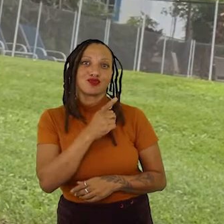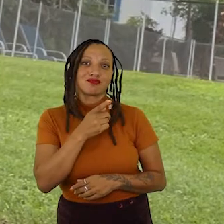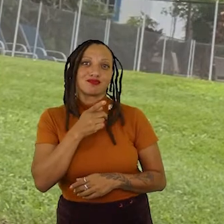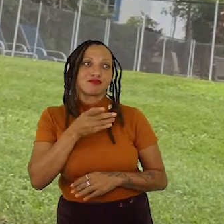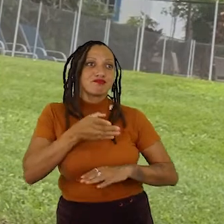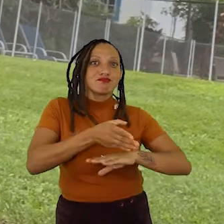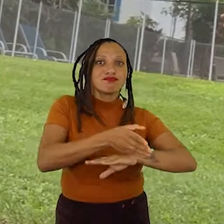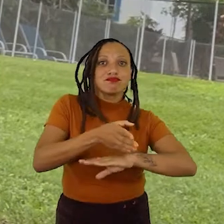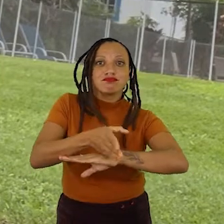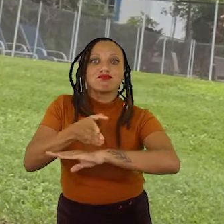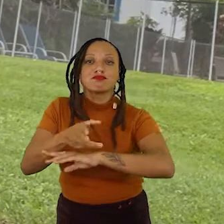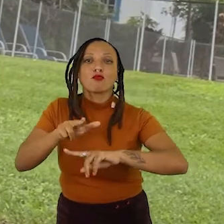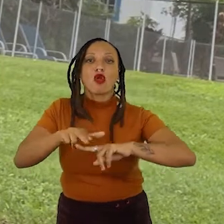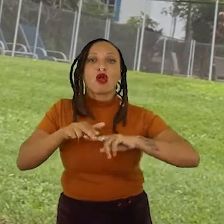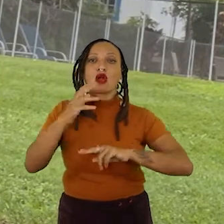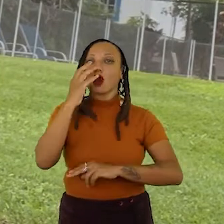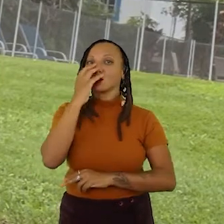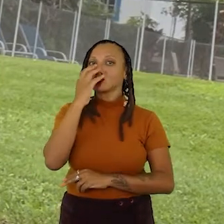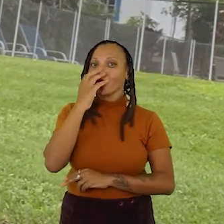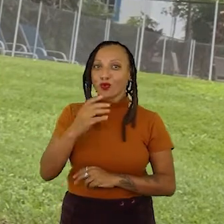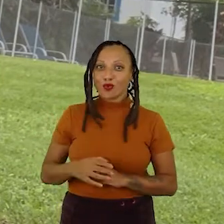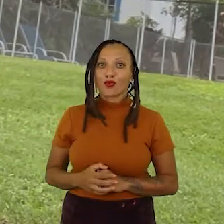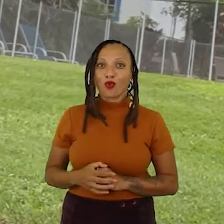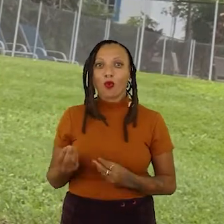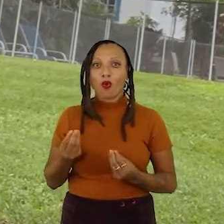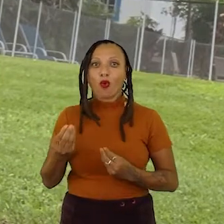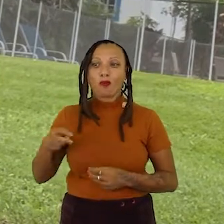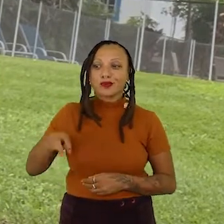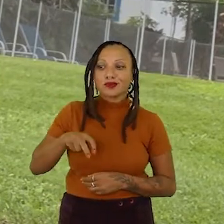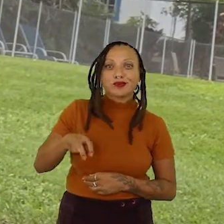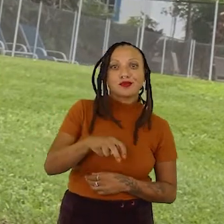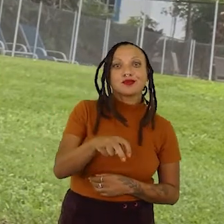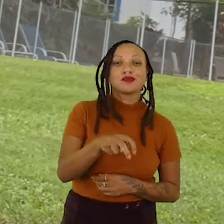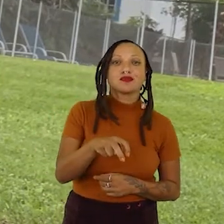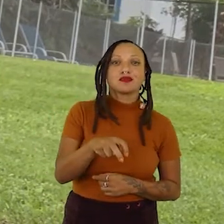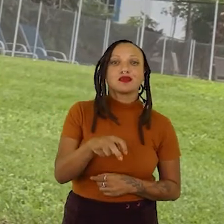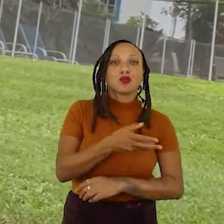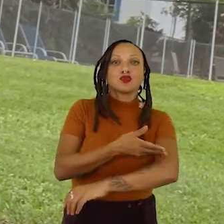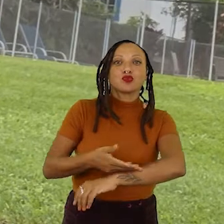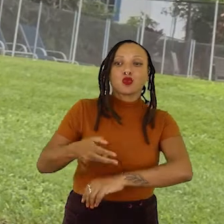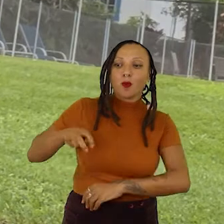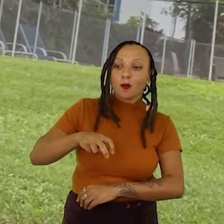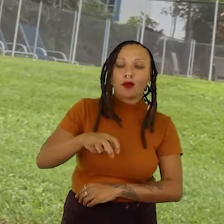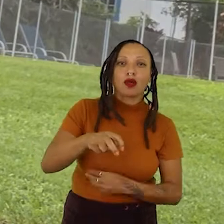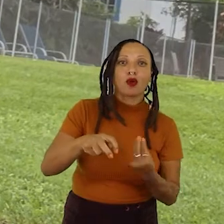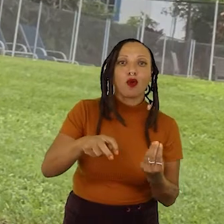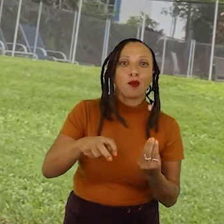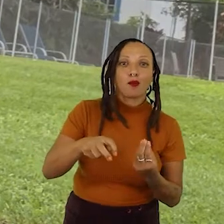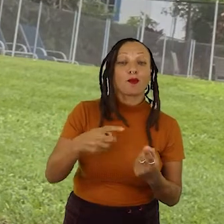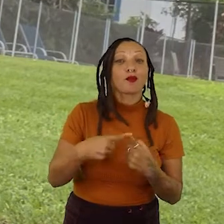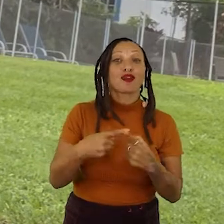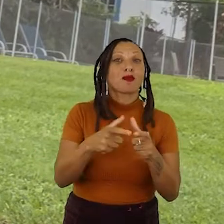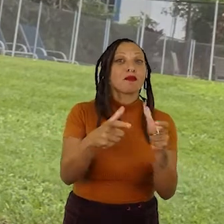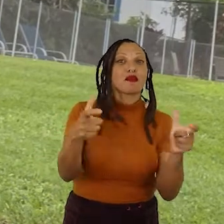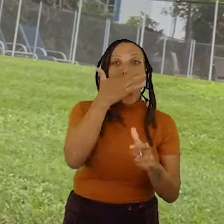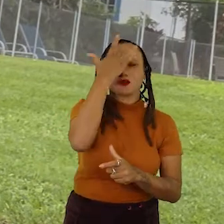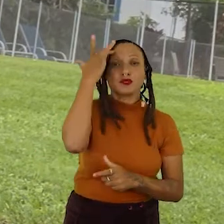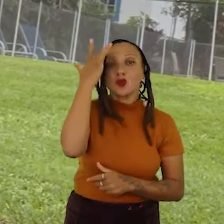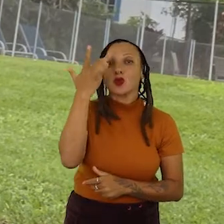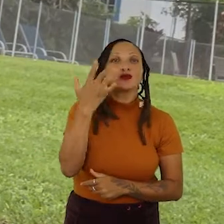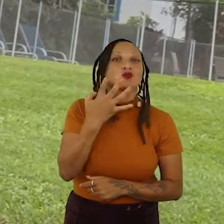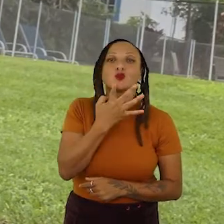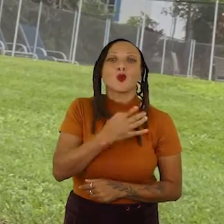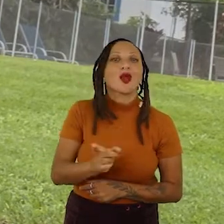em relação ao cão em socialização. Porque as pessoas não têm o